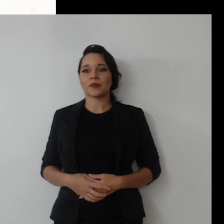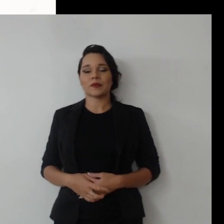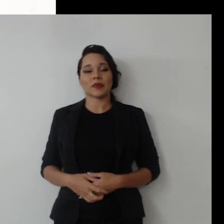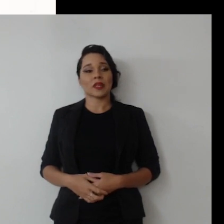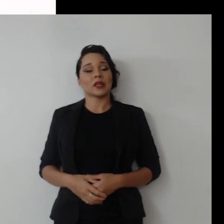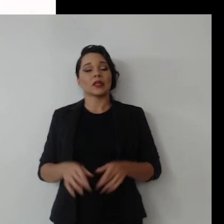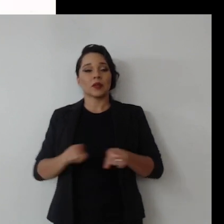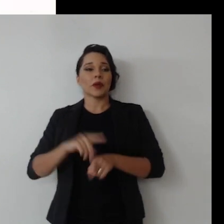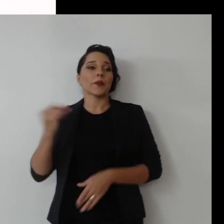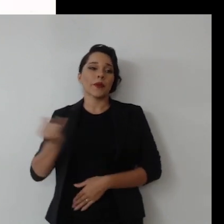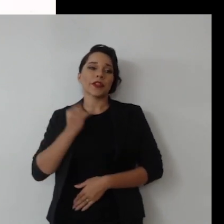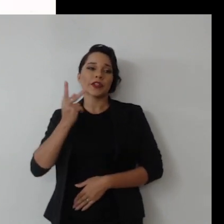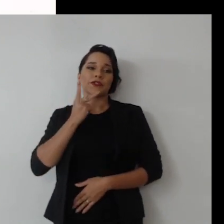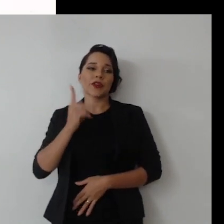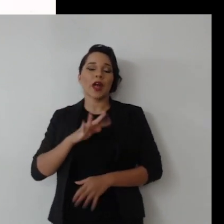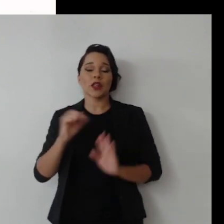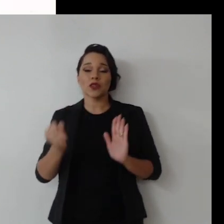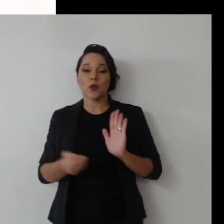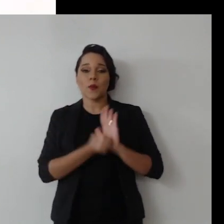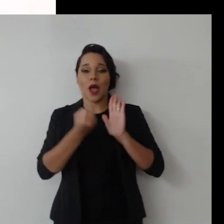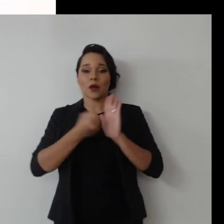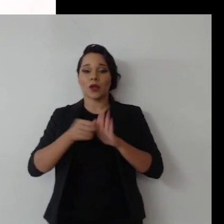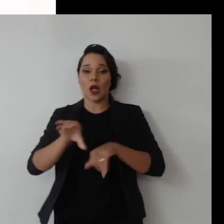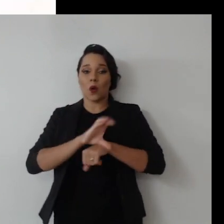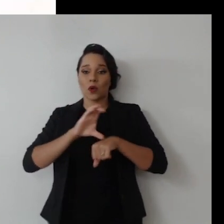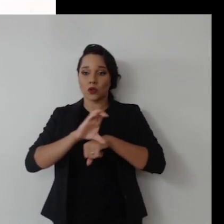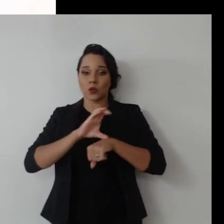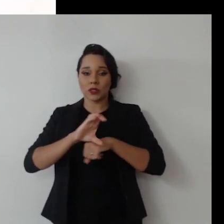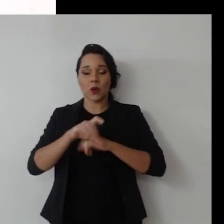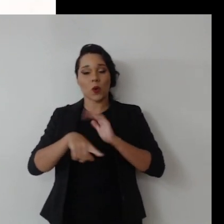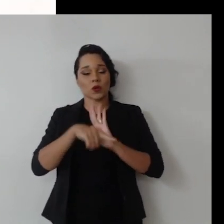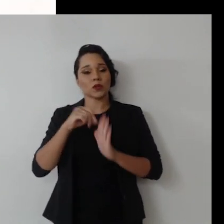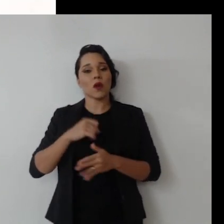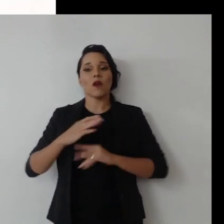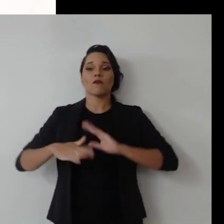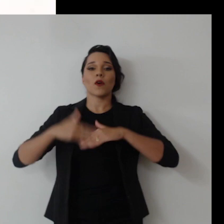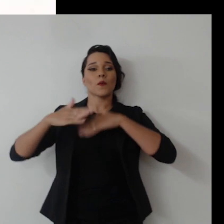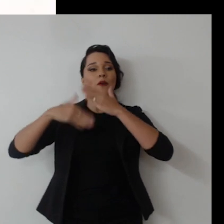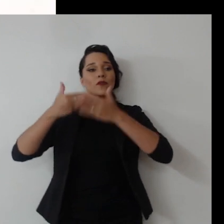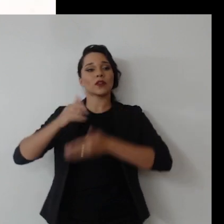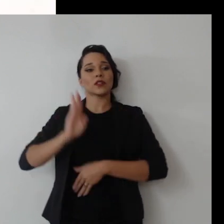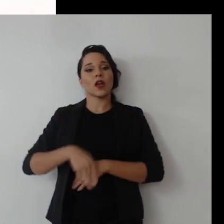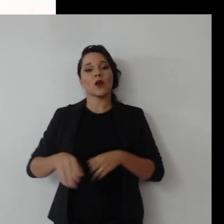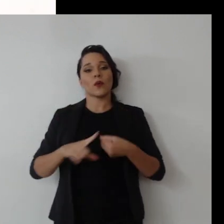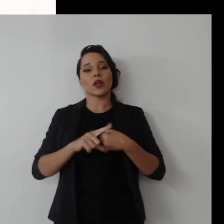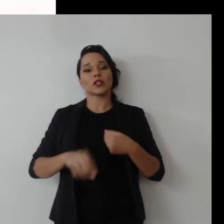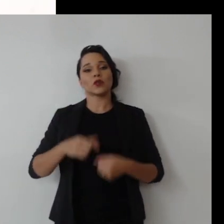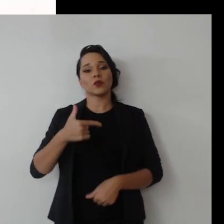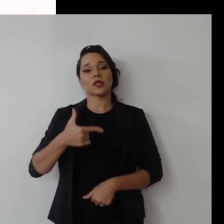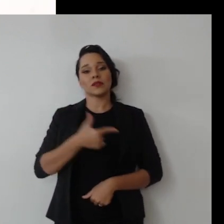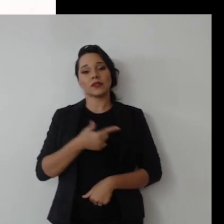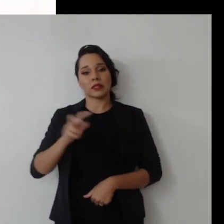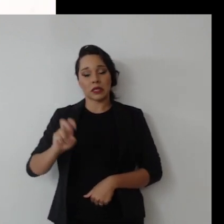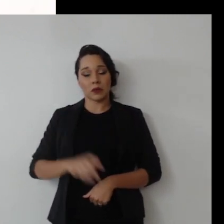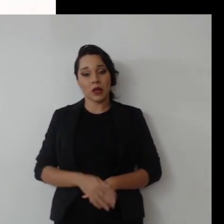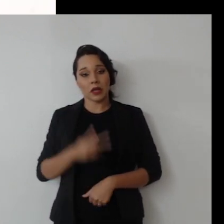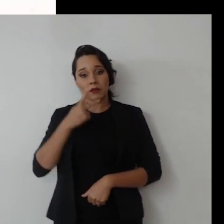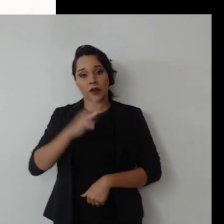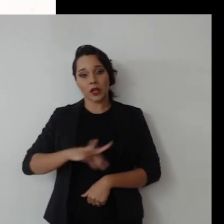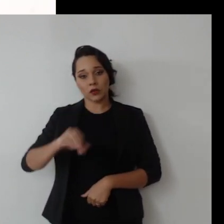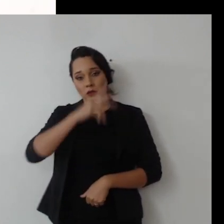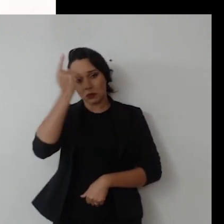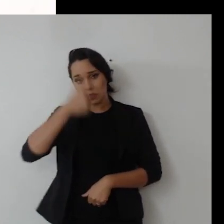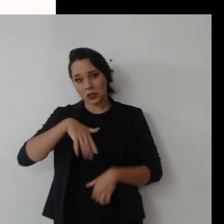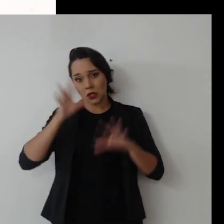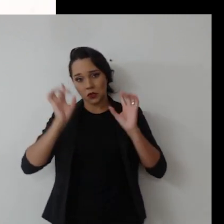Não podemos deixar de falar também do grande marco que é a Constituição. Foi um avanço, o artigo 225, que diz que